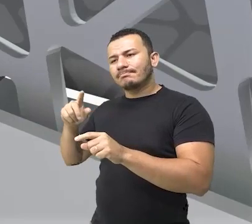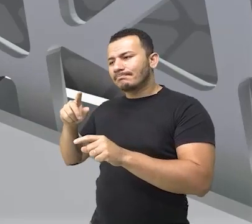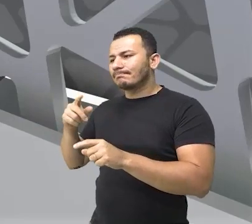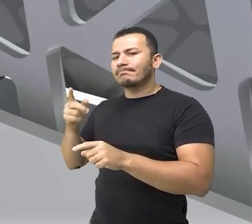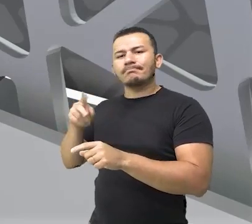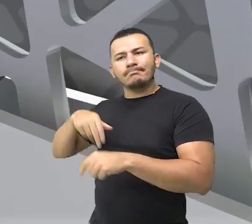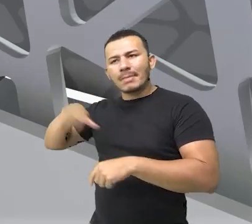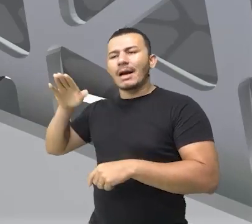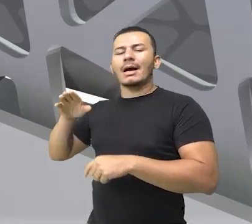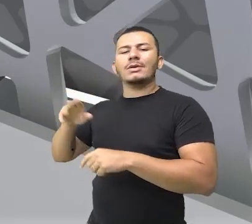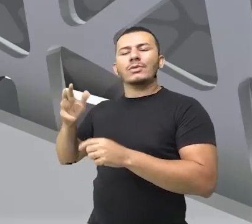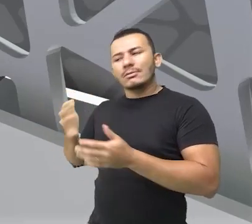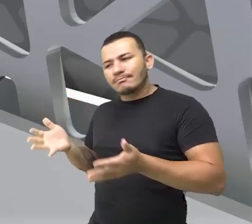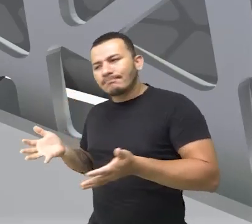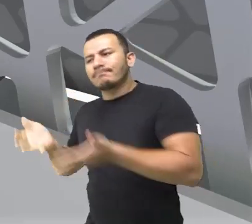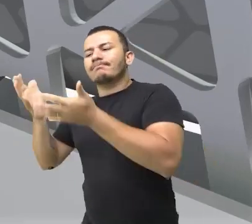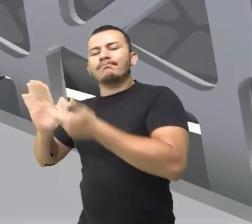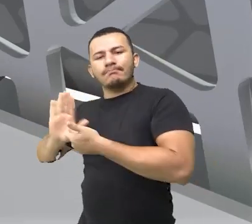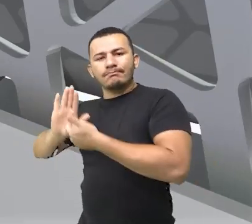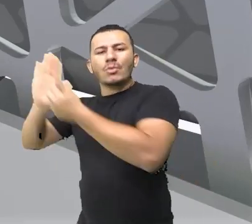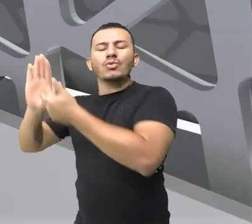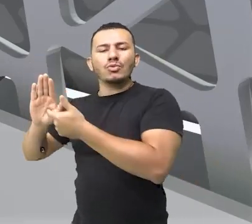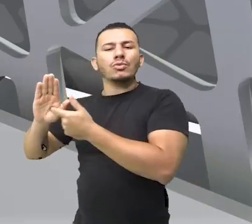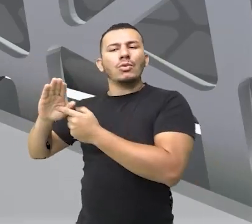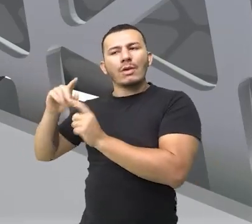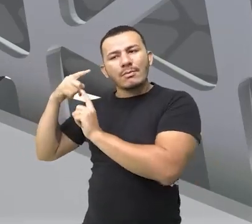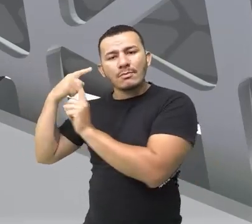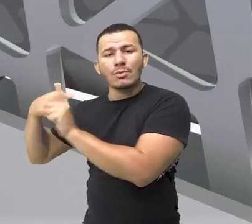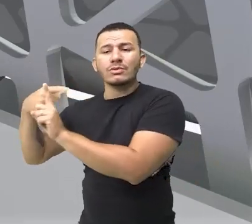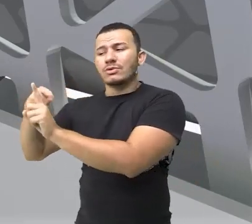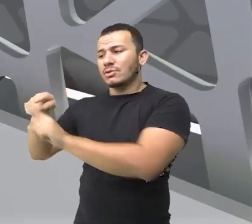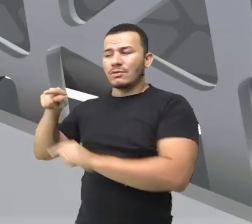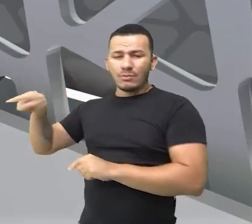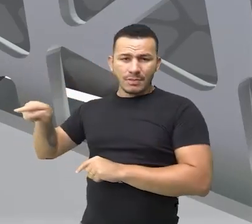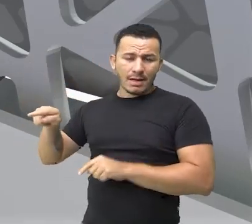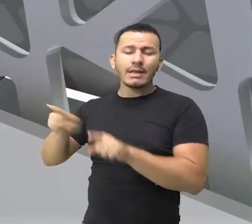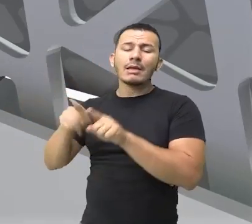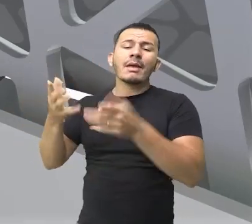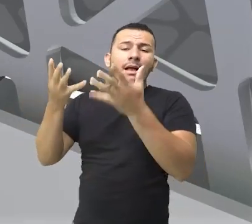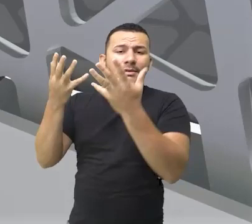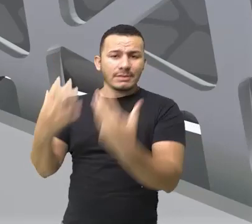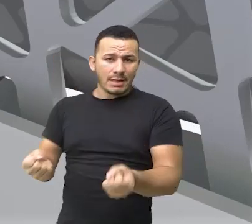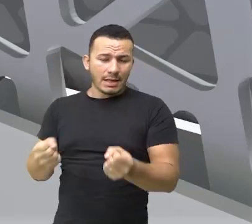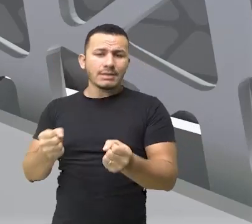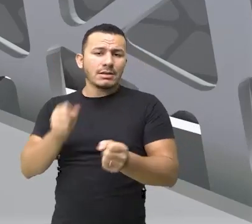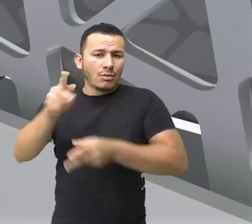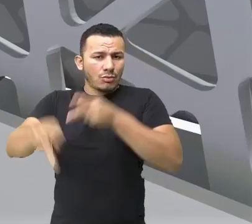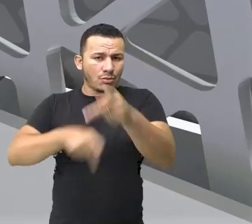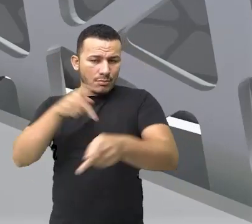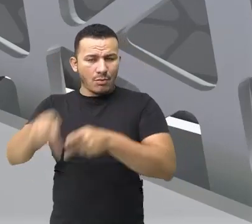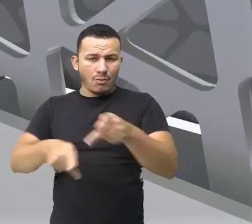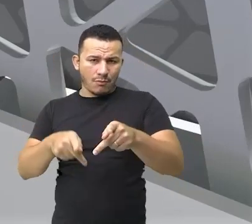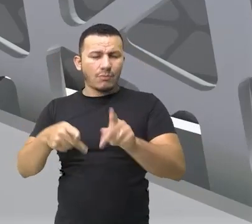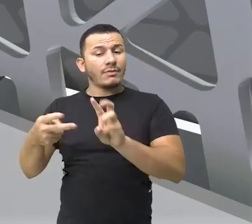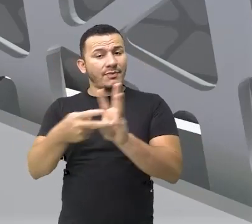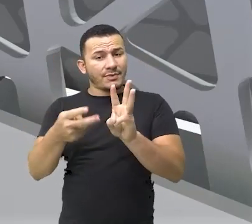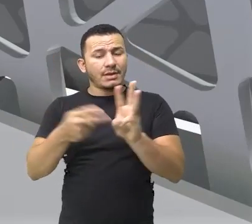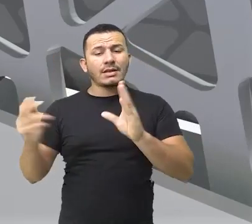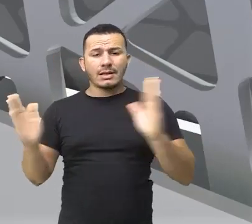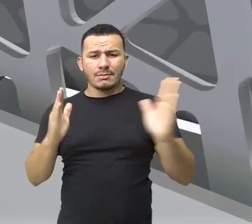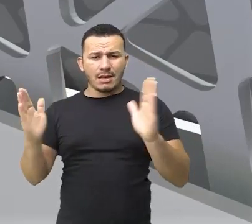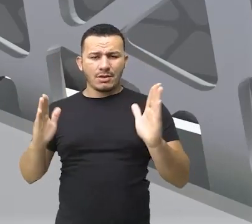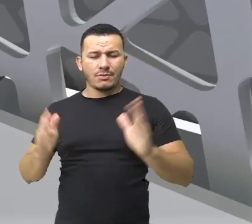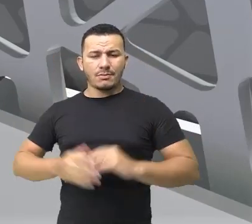ou seja, se evidenciou trazendo uma conotação positiva e aceitação deste índio nesse período na